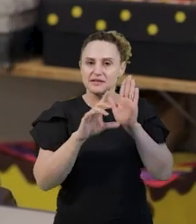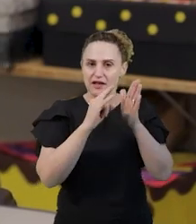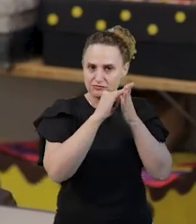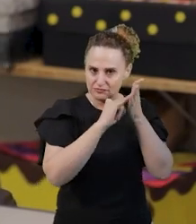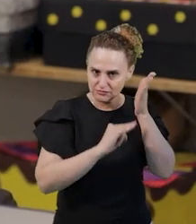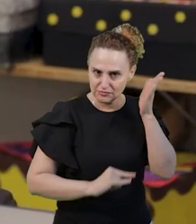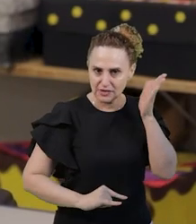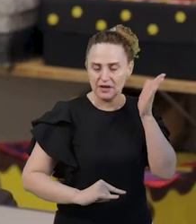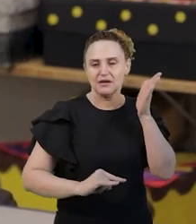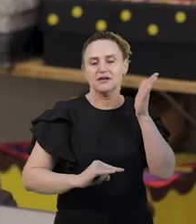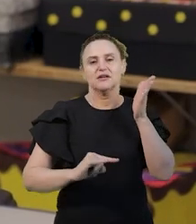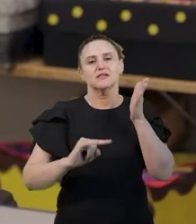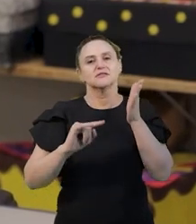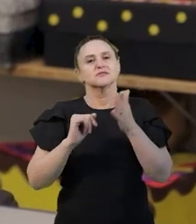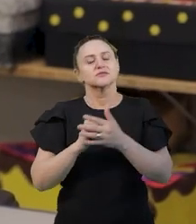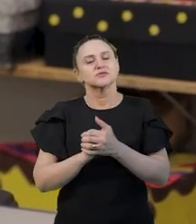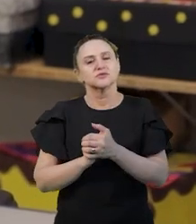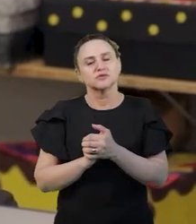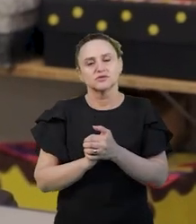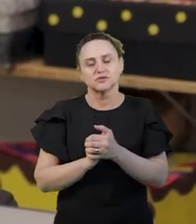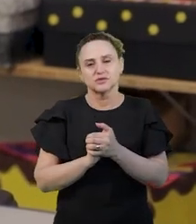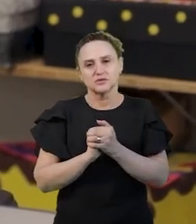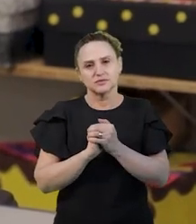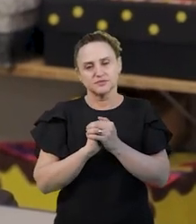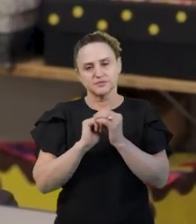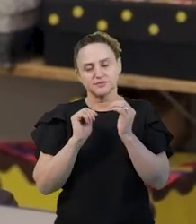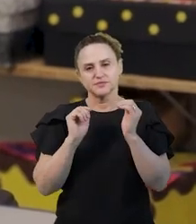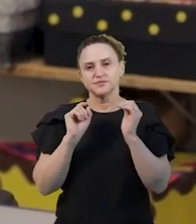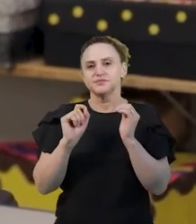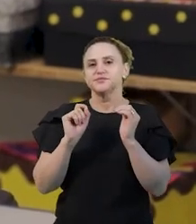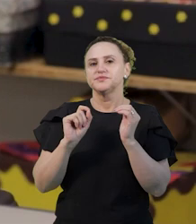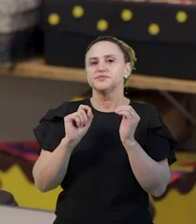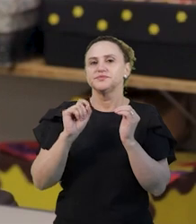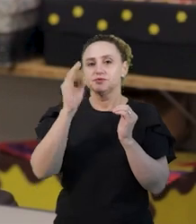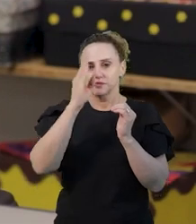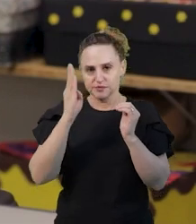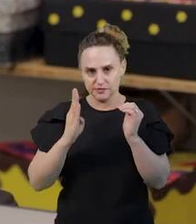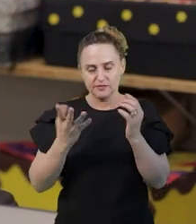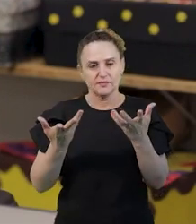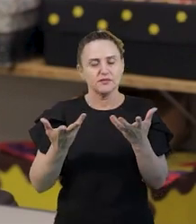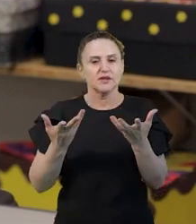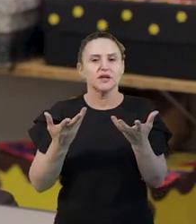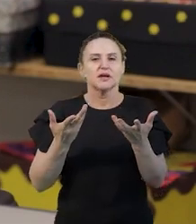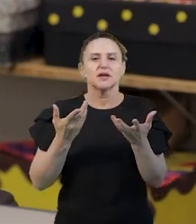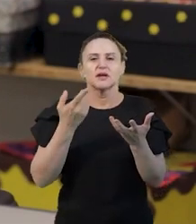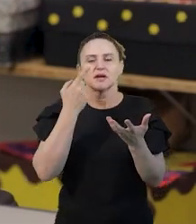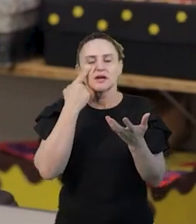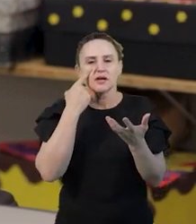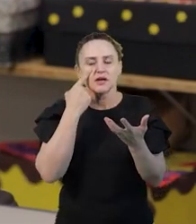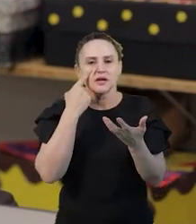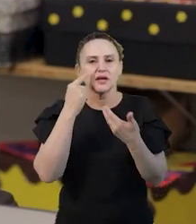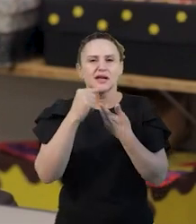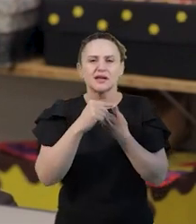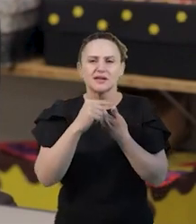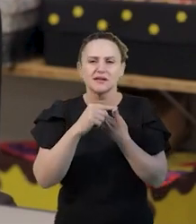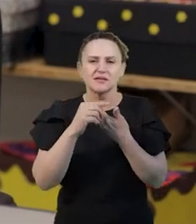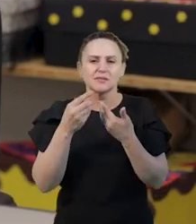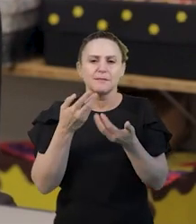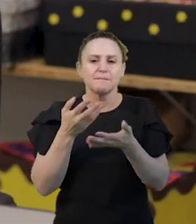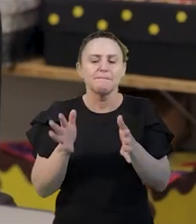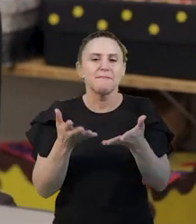também os direitos de conviver, brincar, brincar, explorar e conhecer-se.